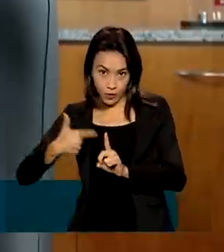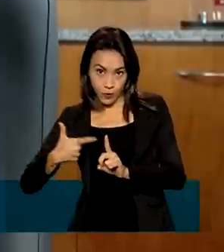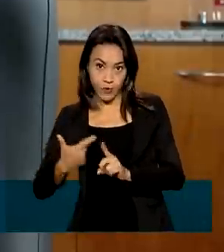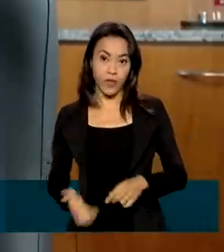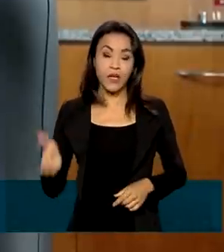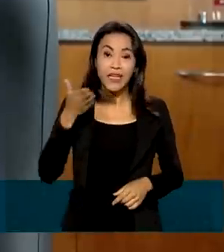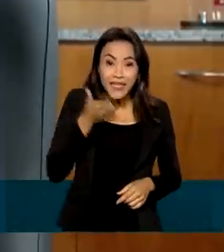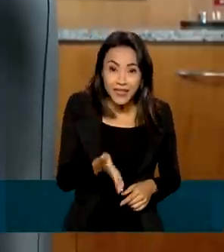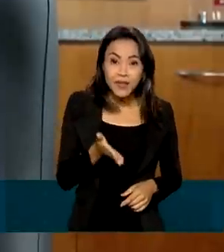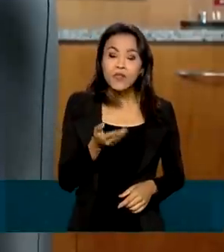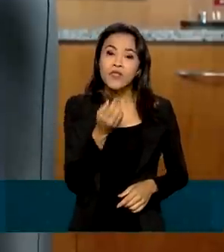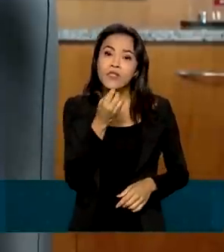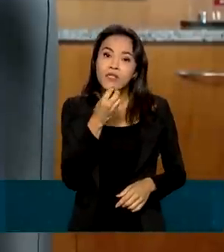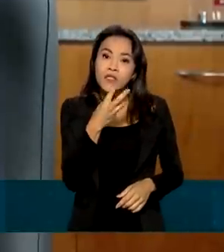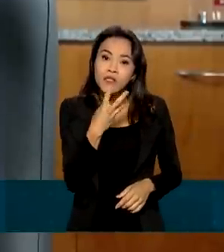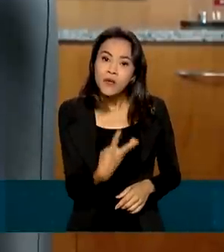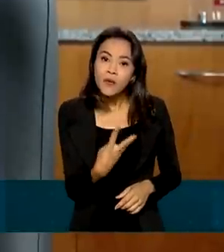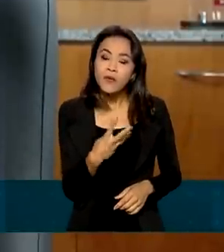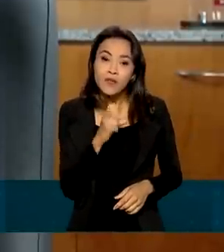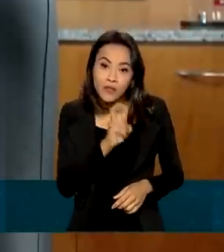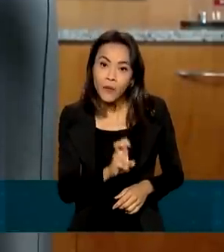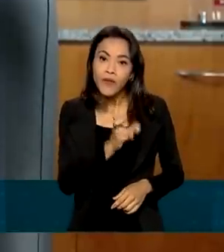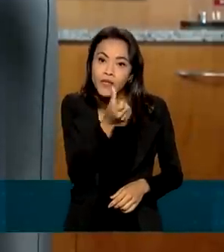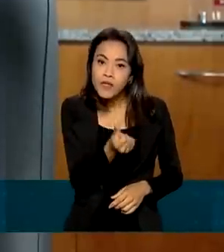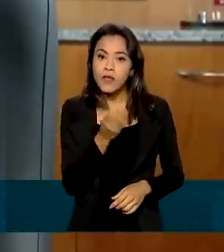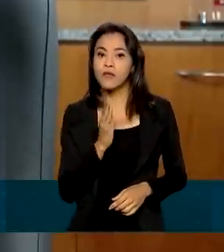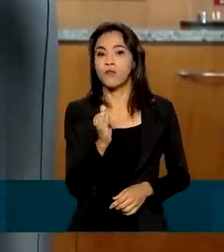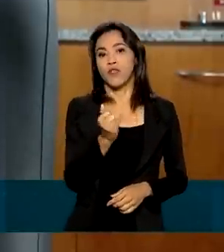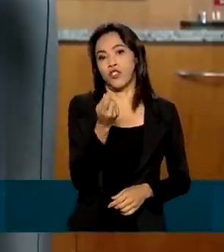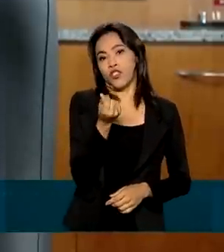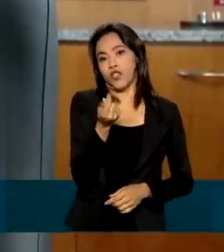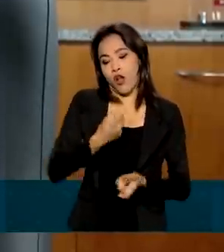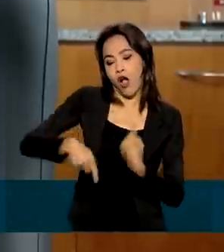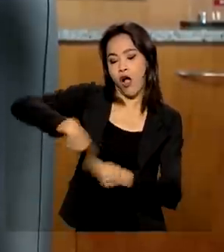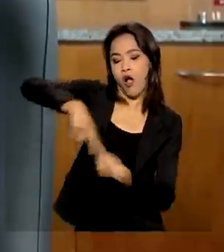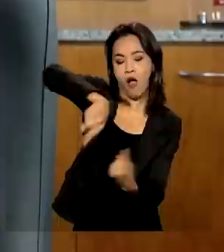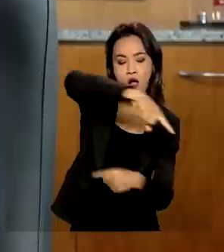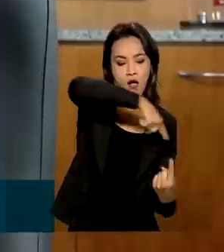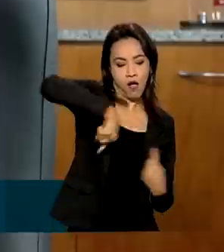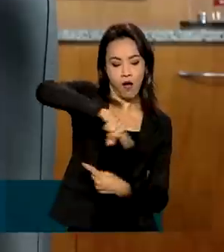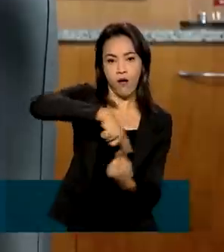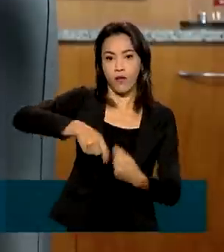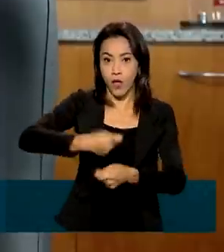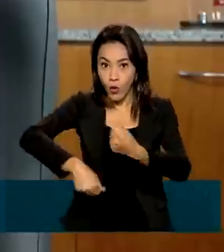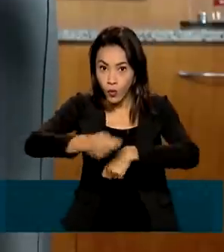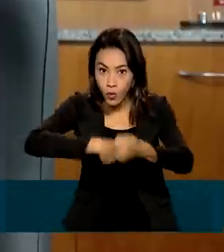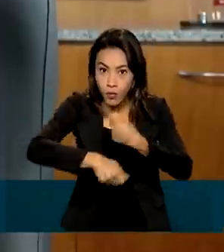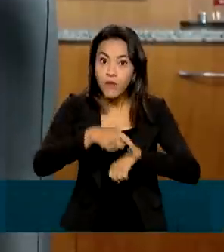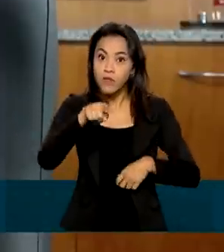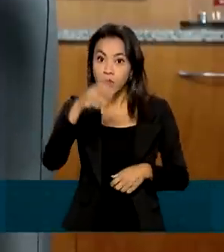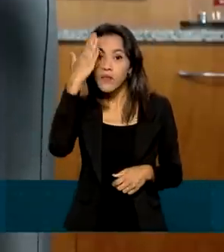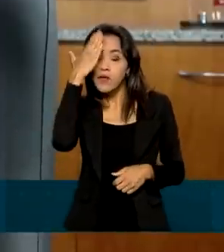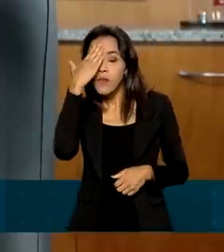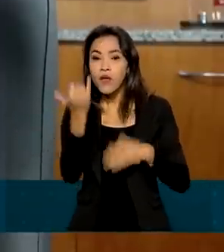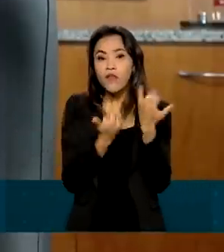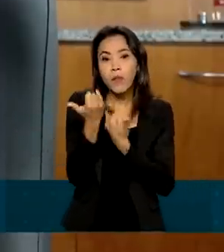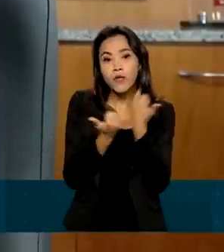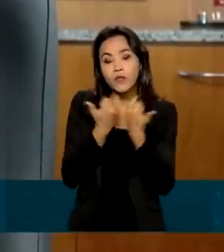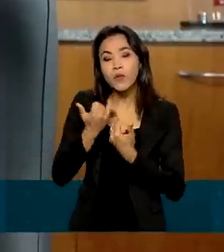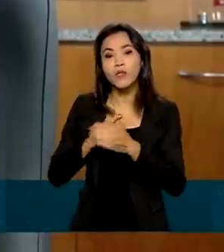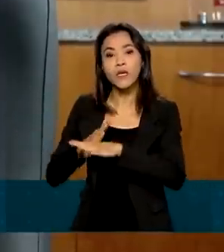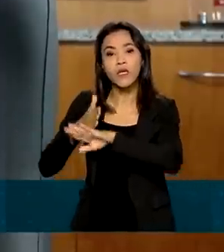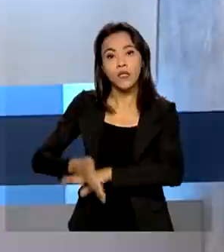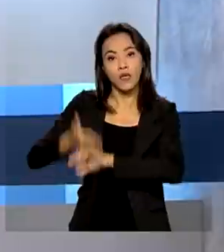injetados mais de R 56 bilhões na economia. E você pode conferir a sua antecipação nos estados na plataforma do meu